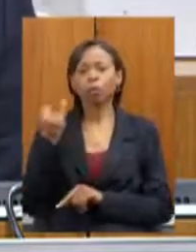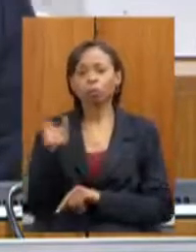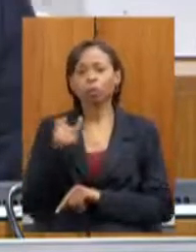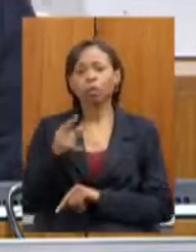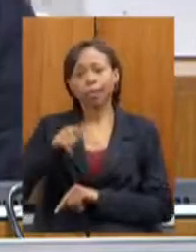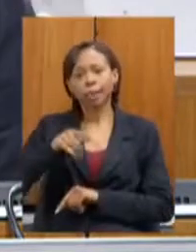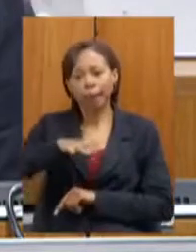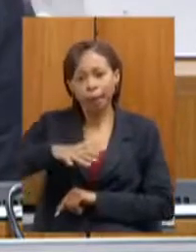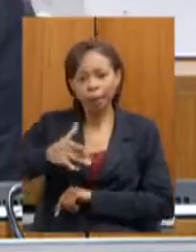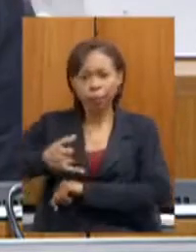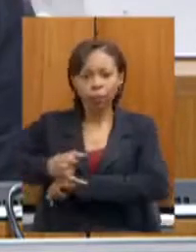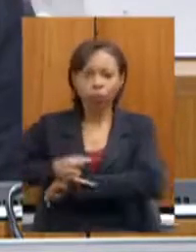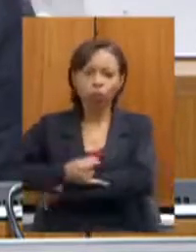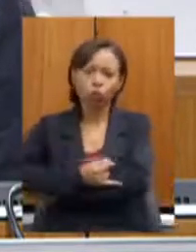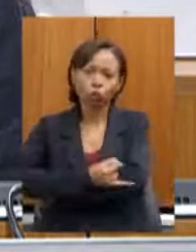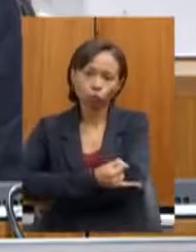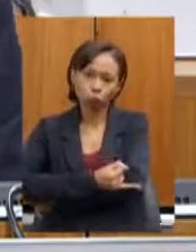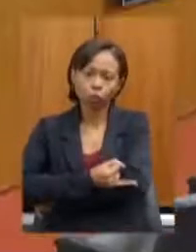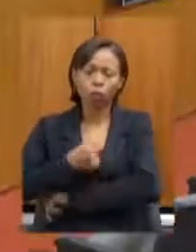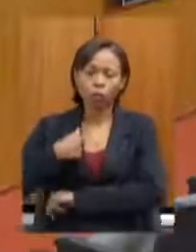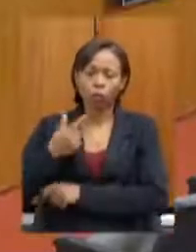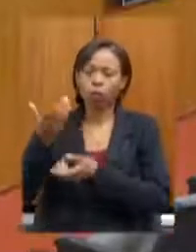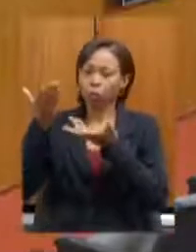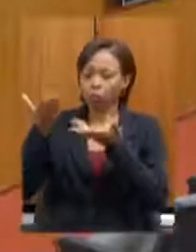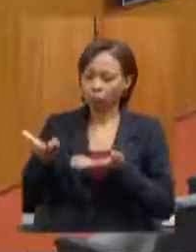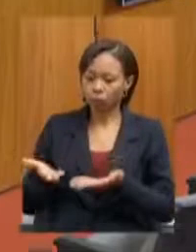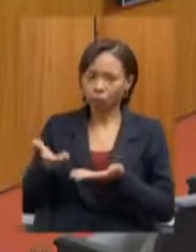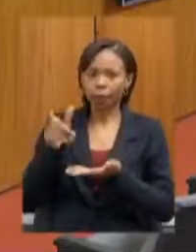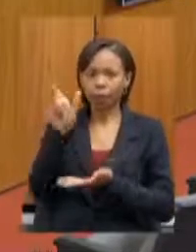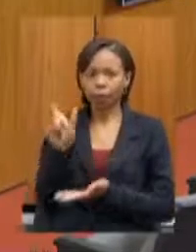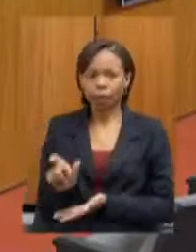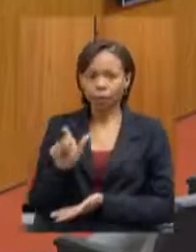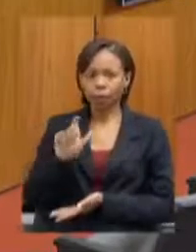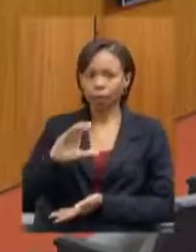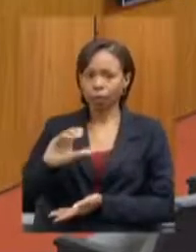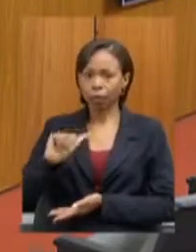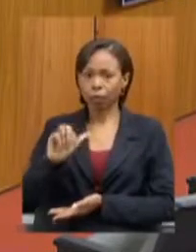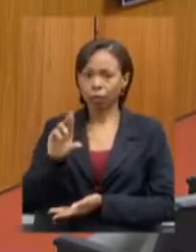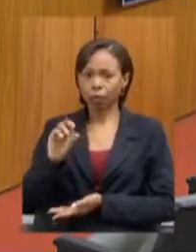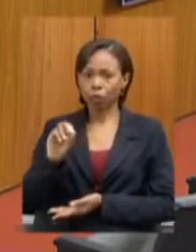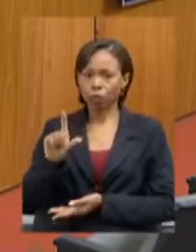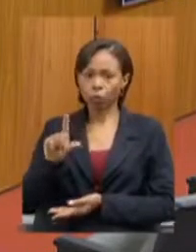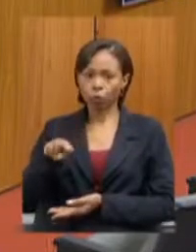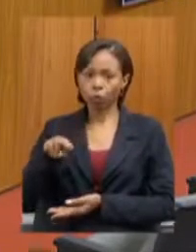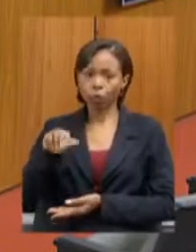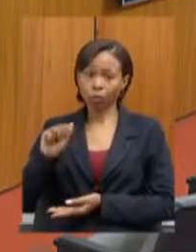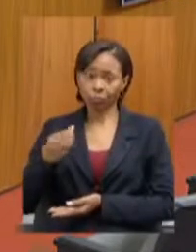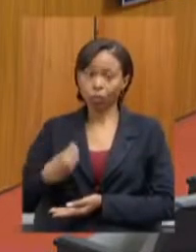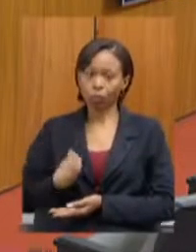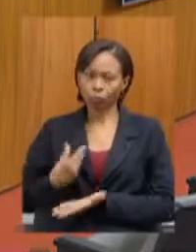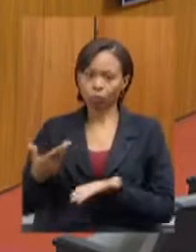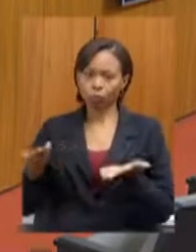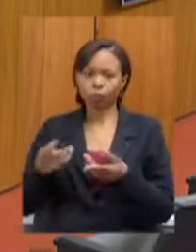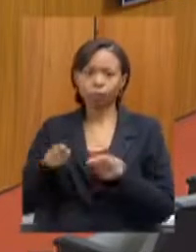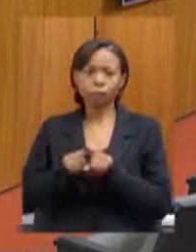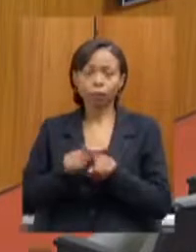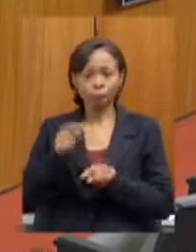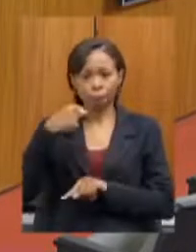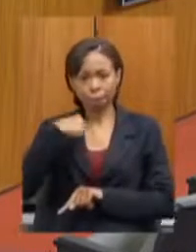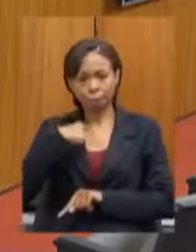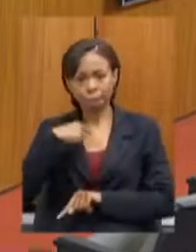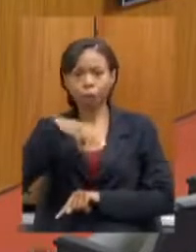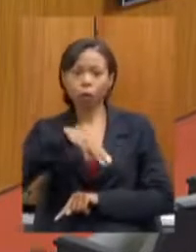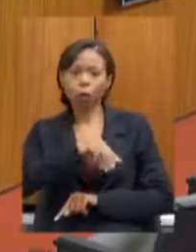Então, queria também fazer a menção à Carolina, que está aqui hoje, e tanto ela, quanto o Marcos, quanto eu, pessoalmente,